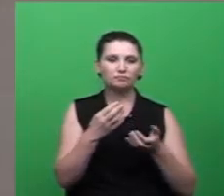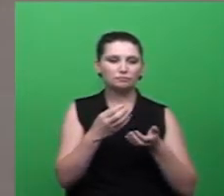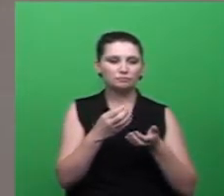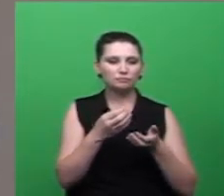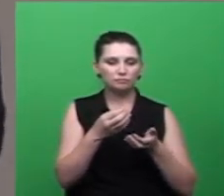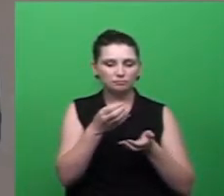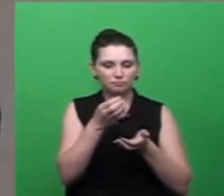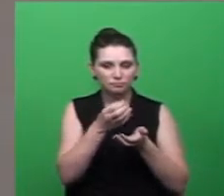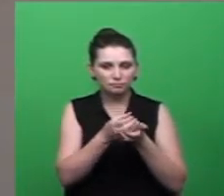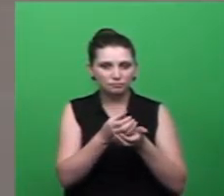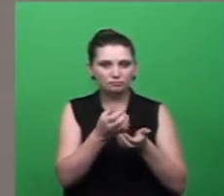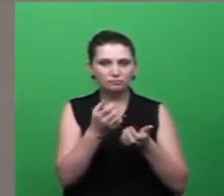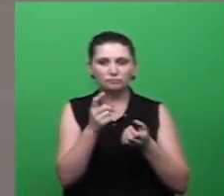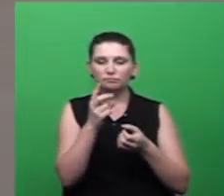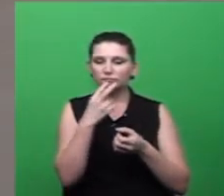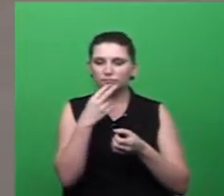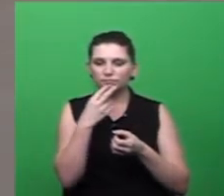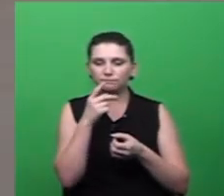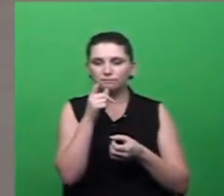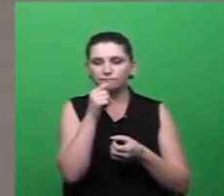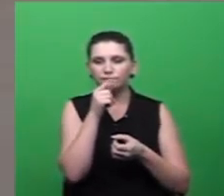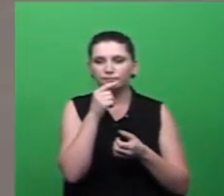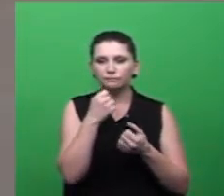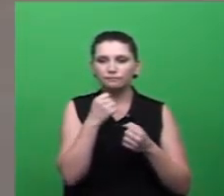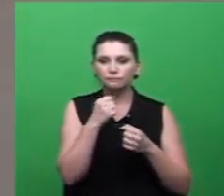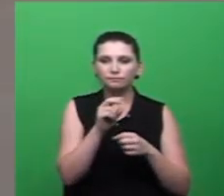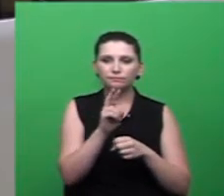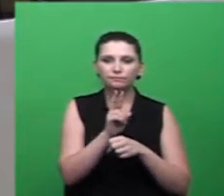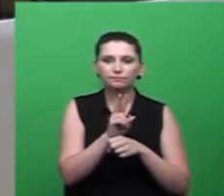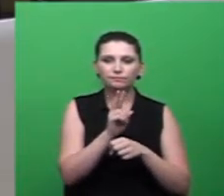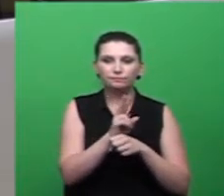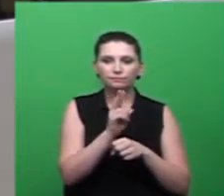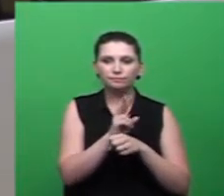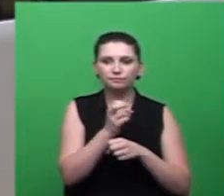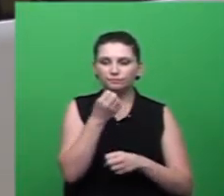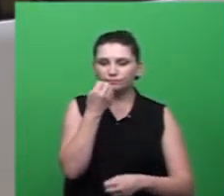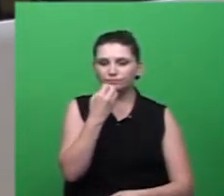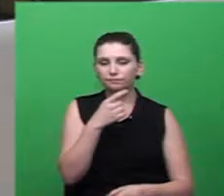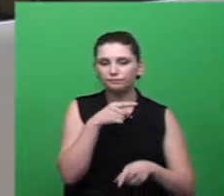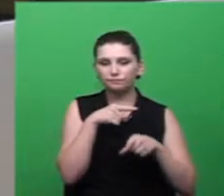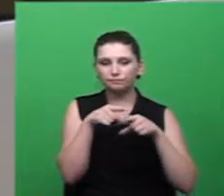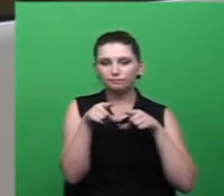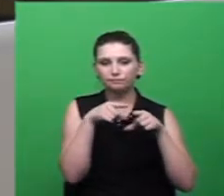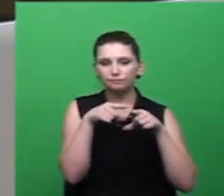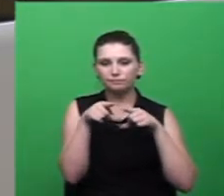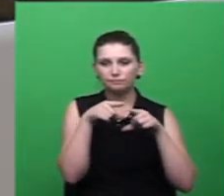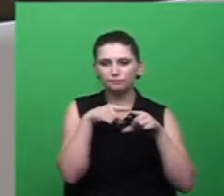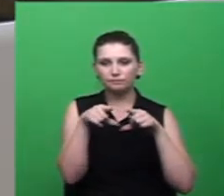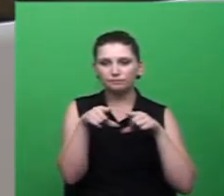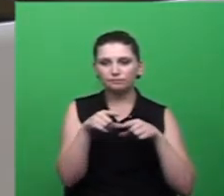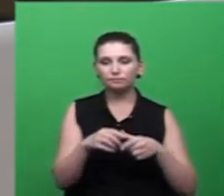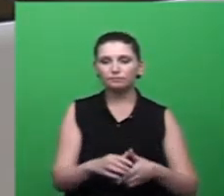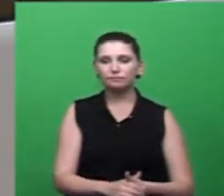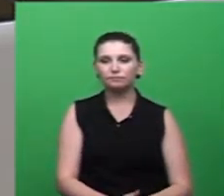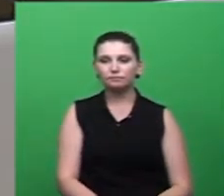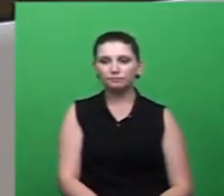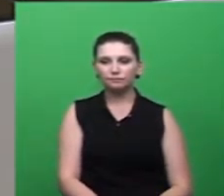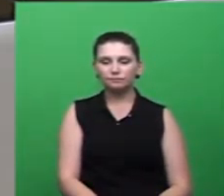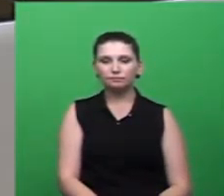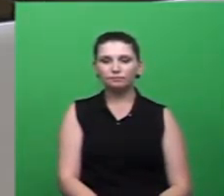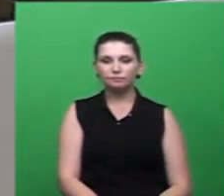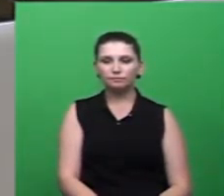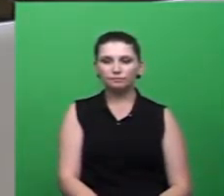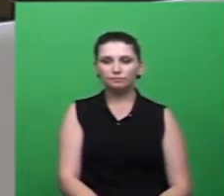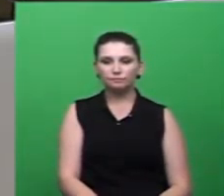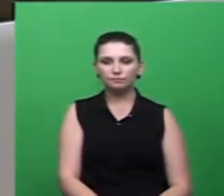que não pode ter água parada então chega na ponta esse é um trabalho muito importante que é feito nas escolas bom outra situação